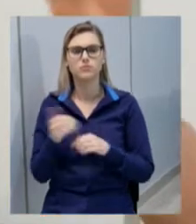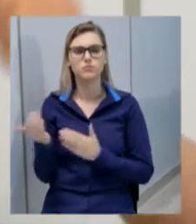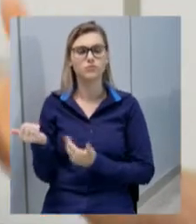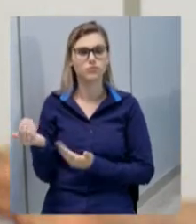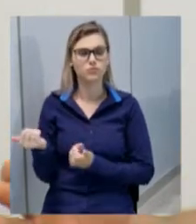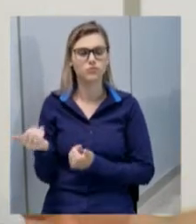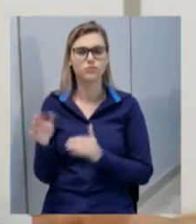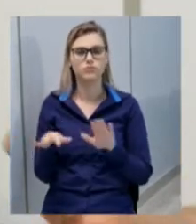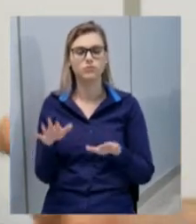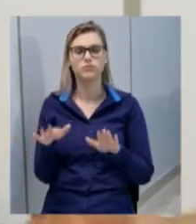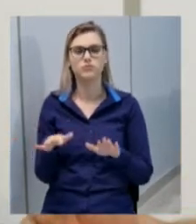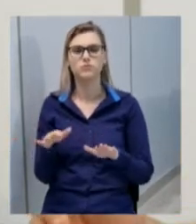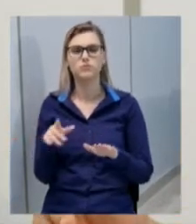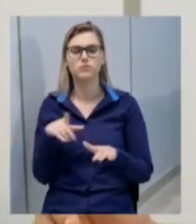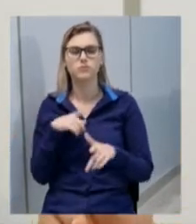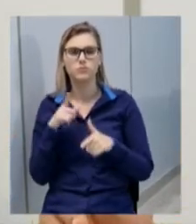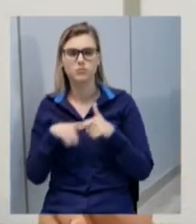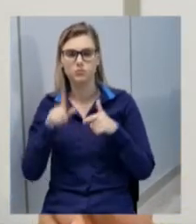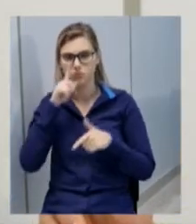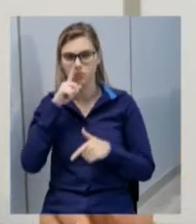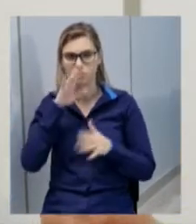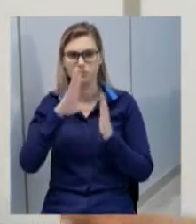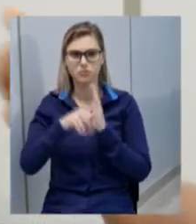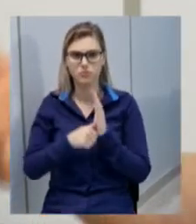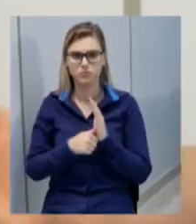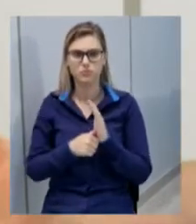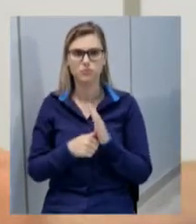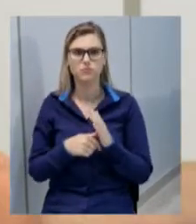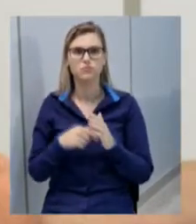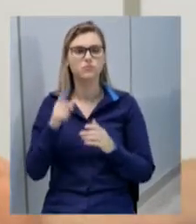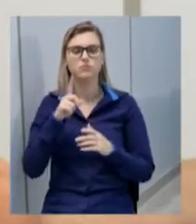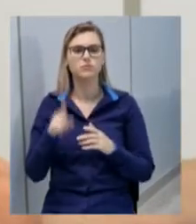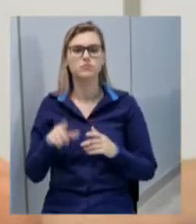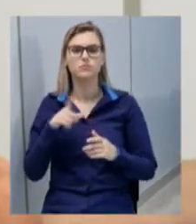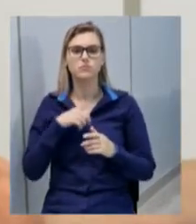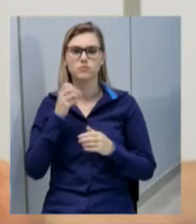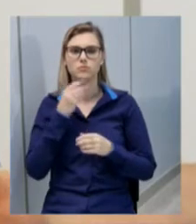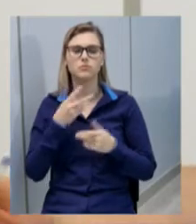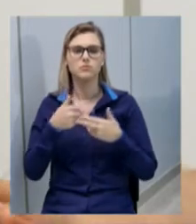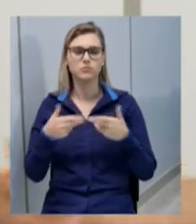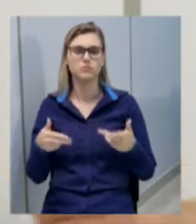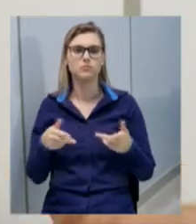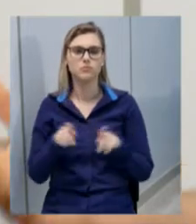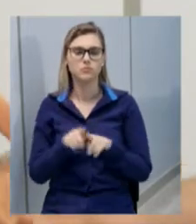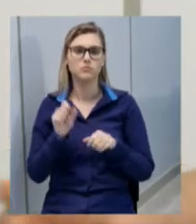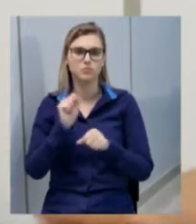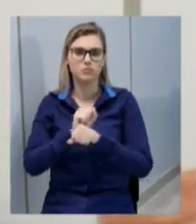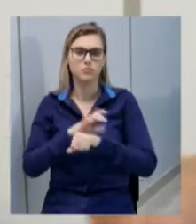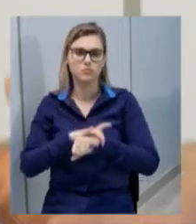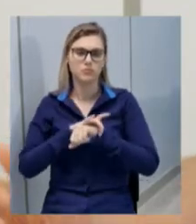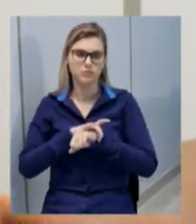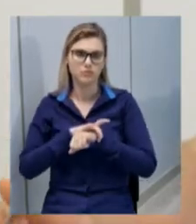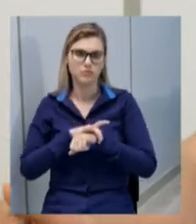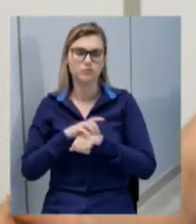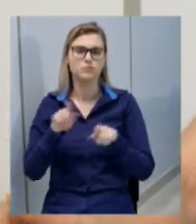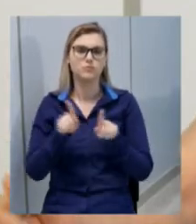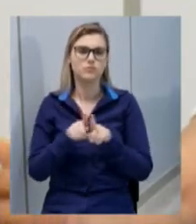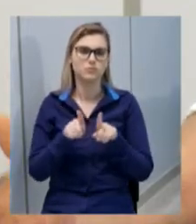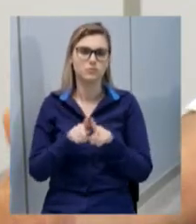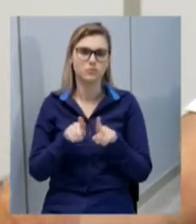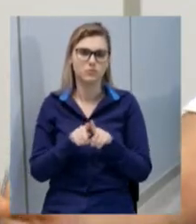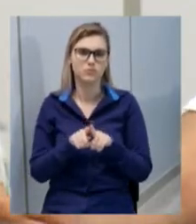num lugar às vezes que pode ter um perigo de assalto ou roubo ele não seria beneficiado pela parada segura como também um idoso que também